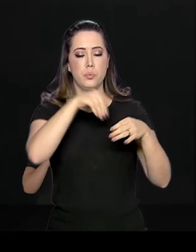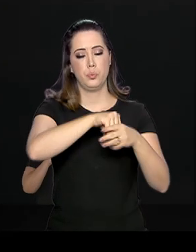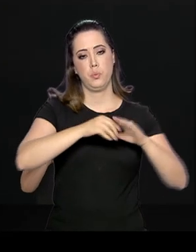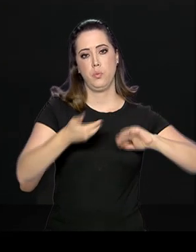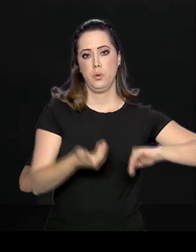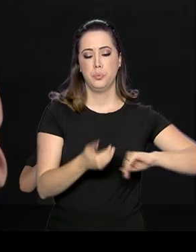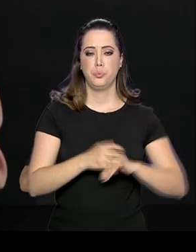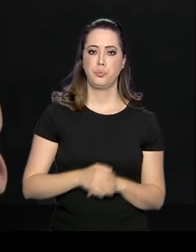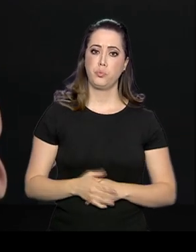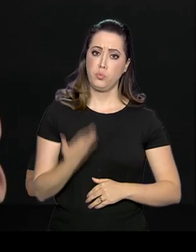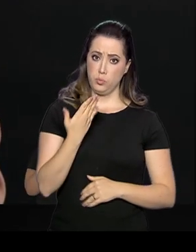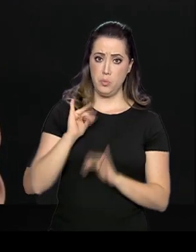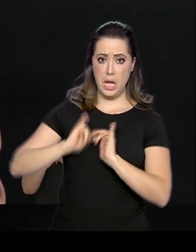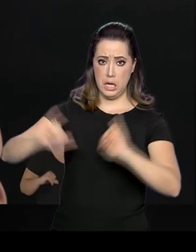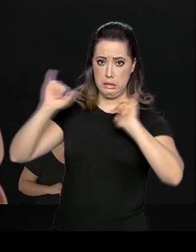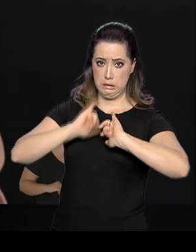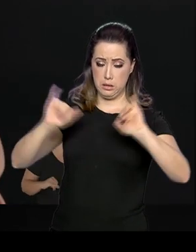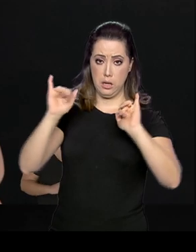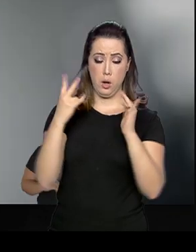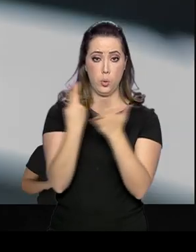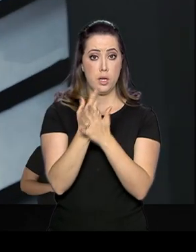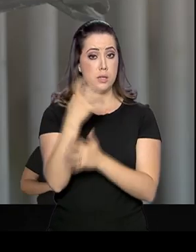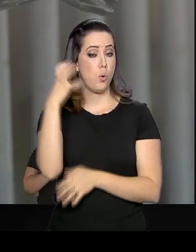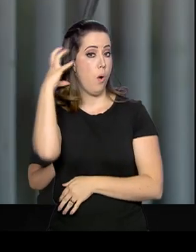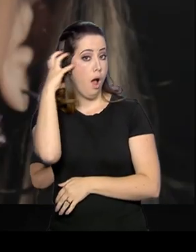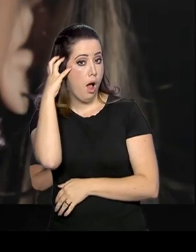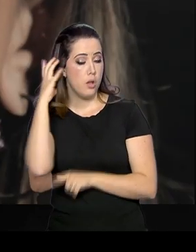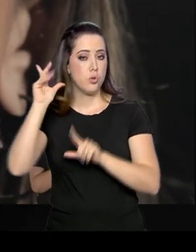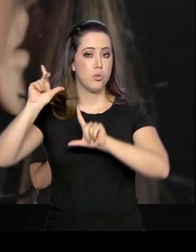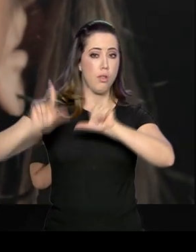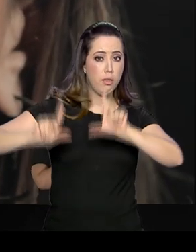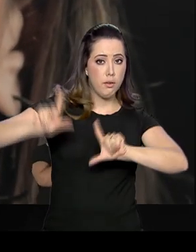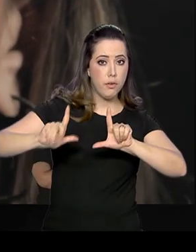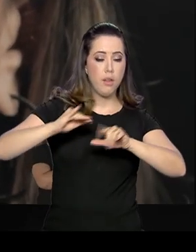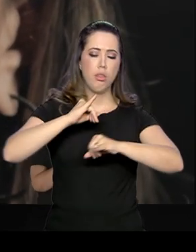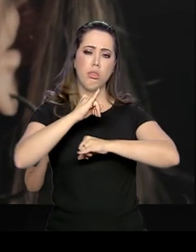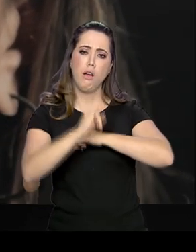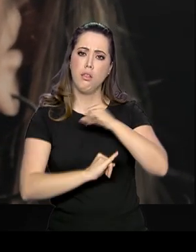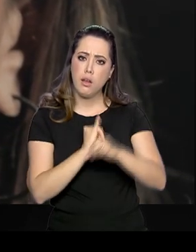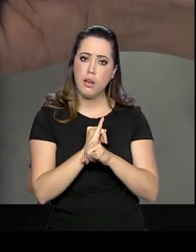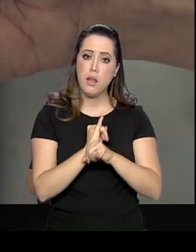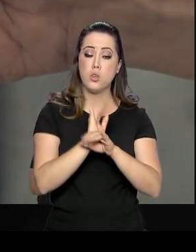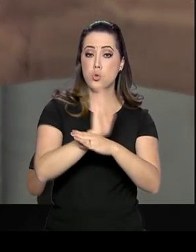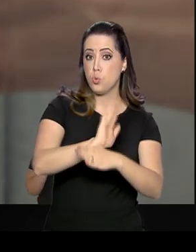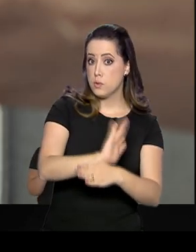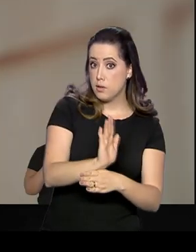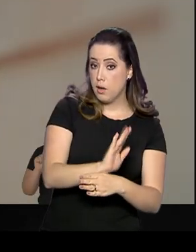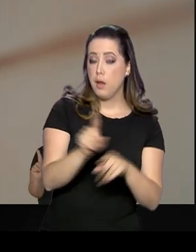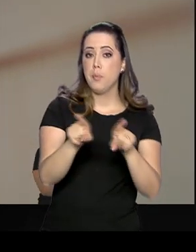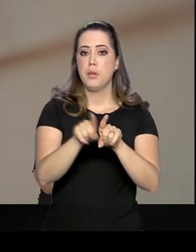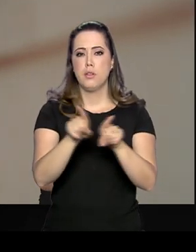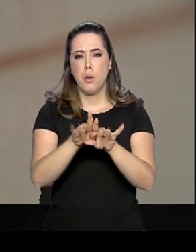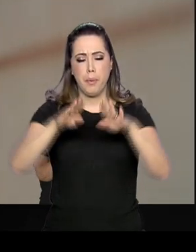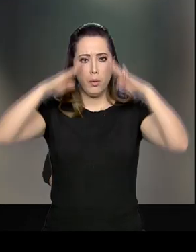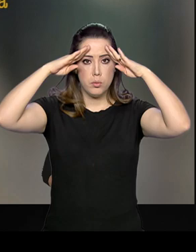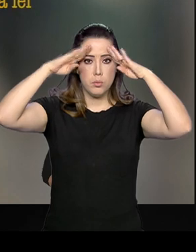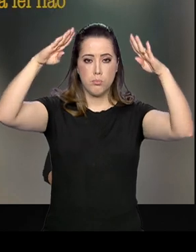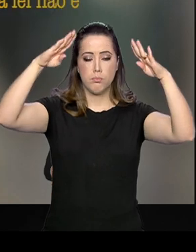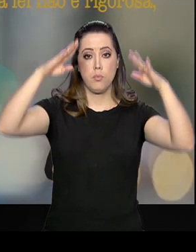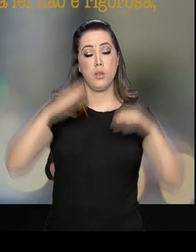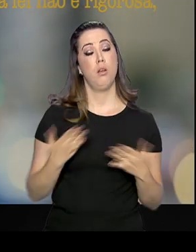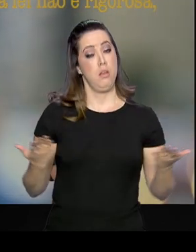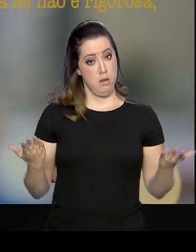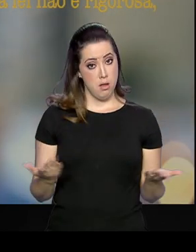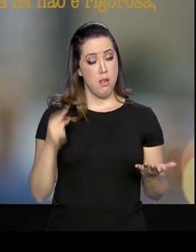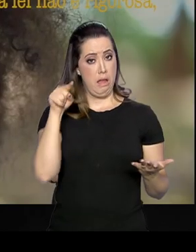A campanha vai ser veiculada no rádio, na TV, internet, nos cinemas e em aeroportos. Ela